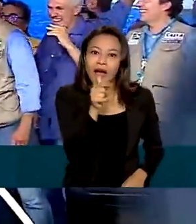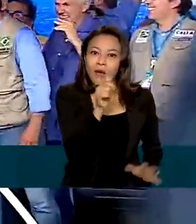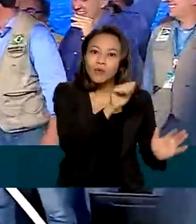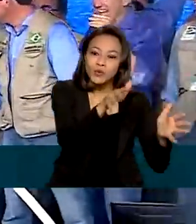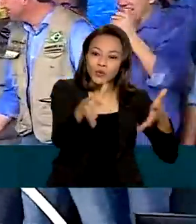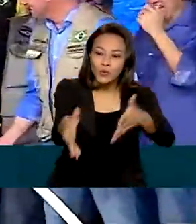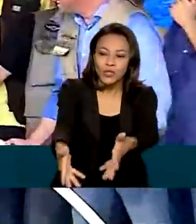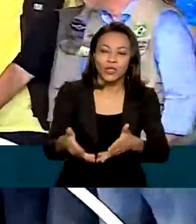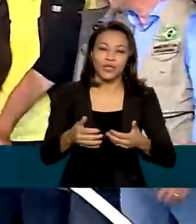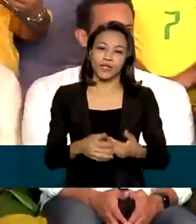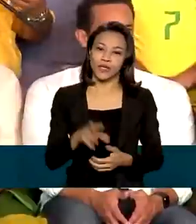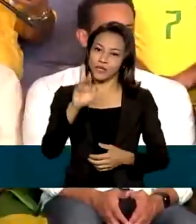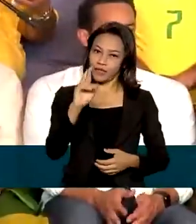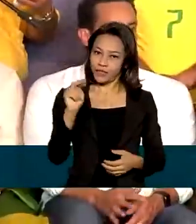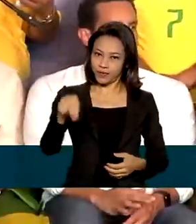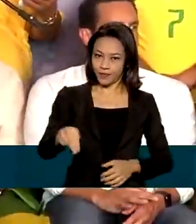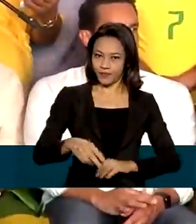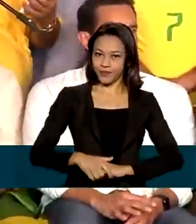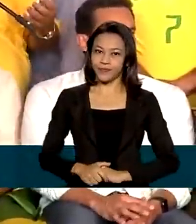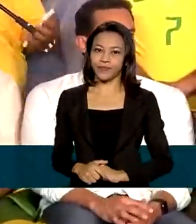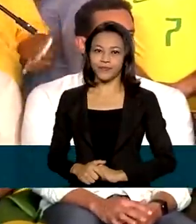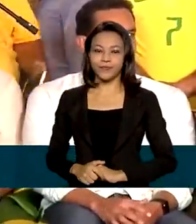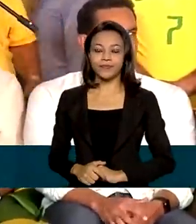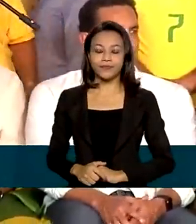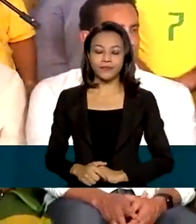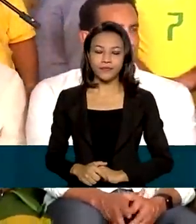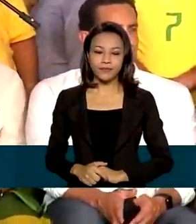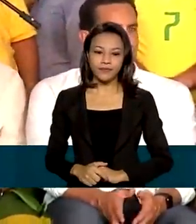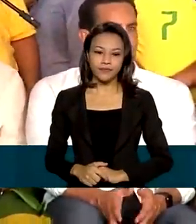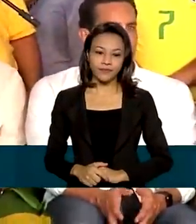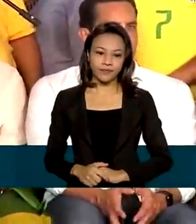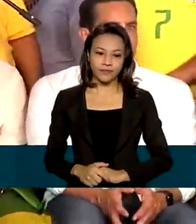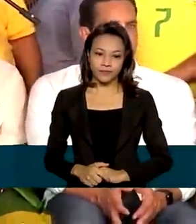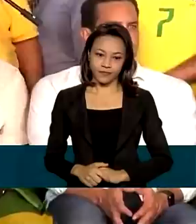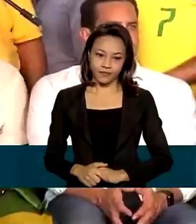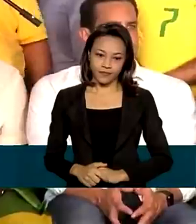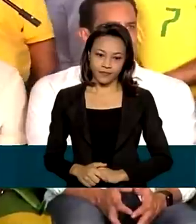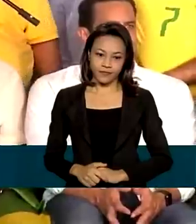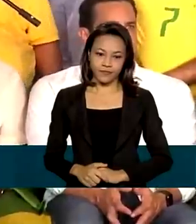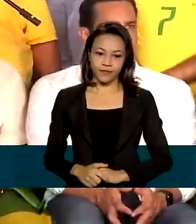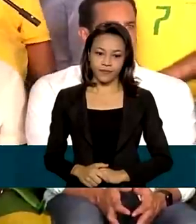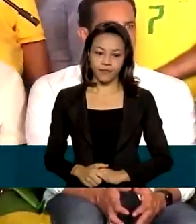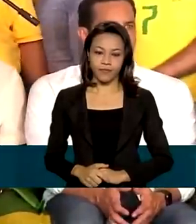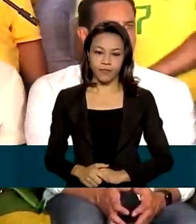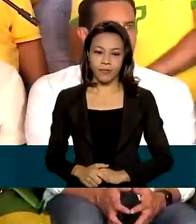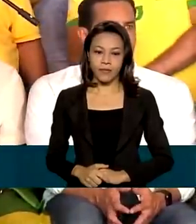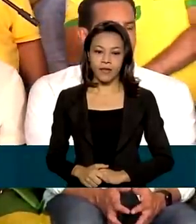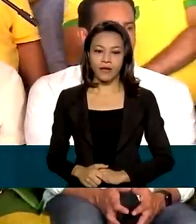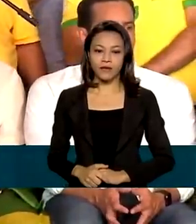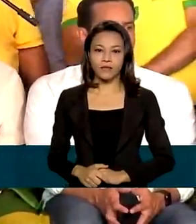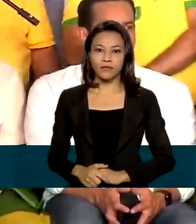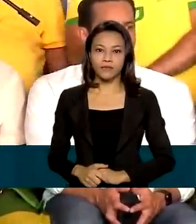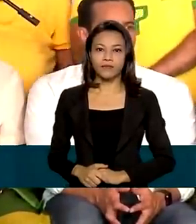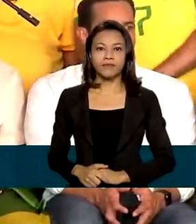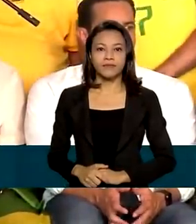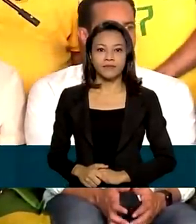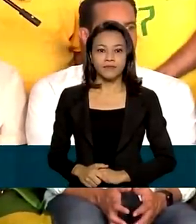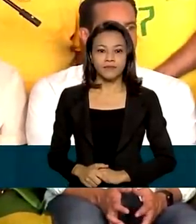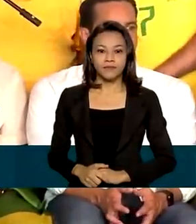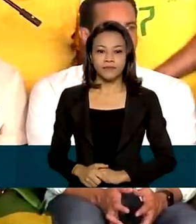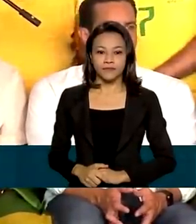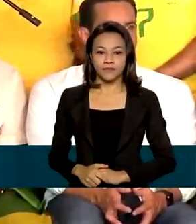ao Rio Grande do Norte. Nós vamos fazer com que, brevemente, ainda no corrente ano, tenhamos